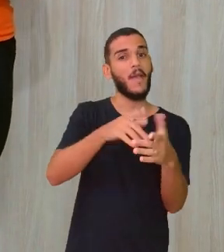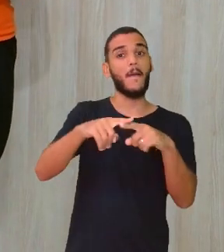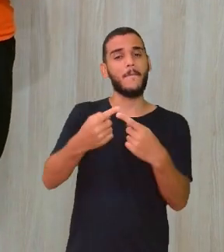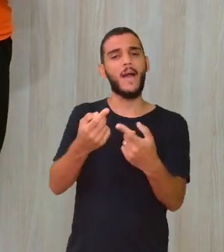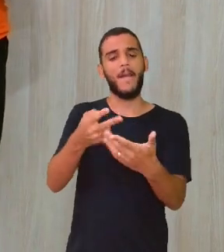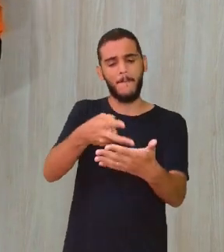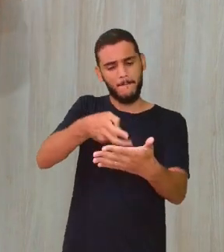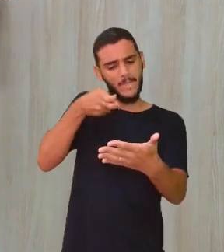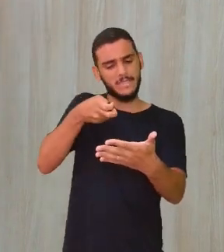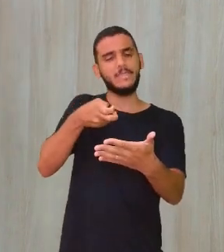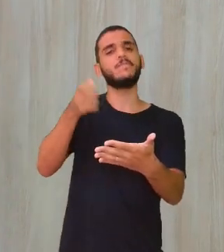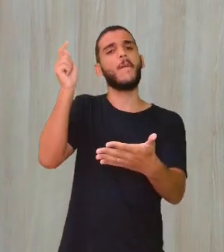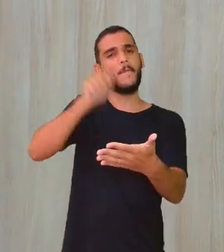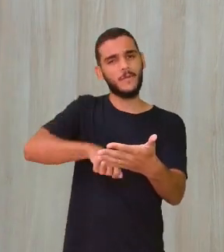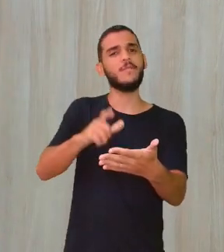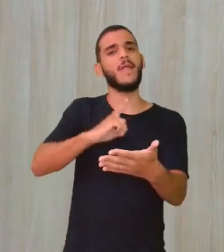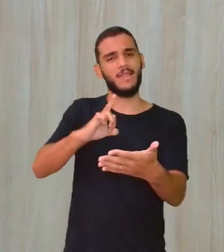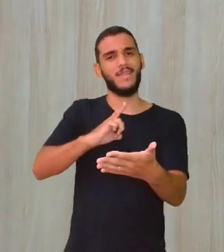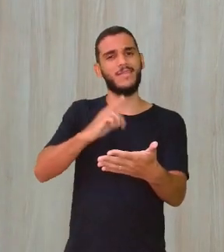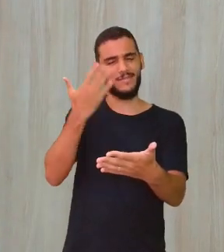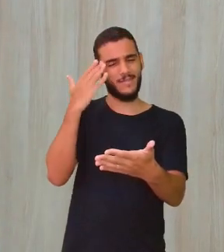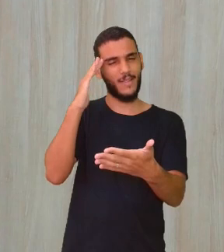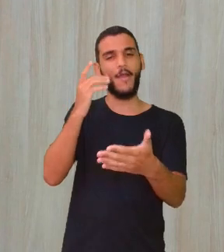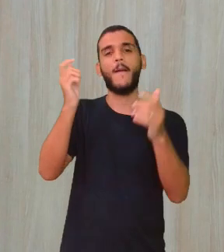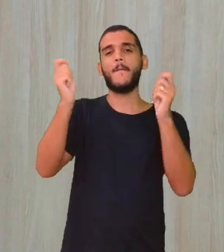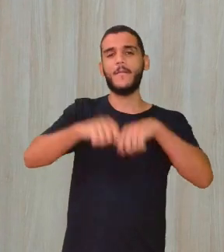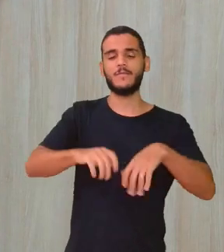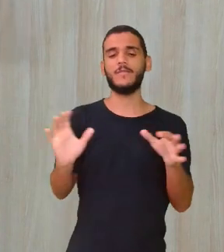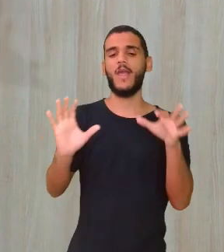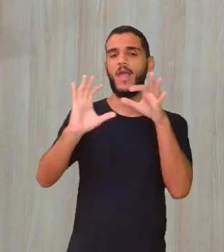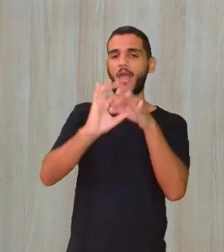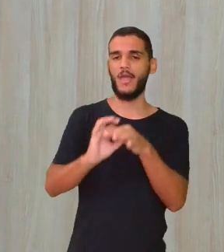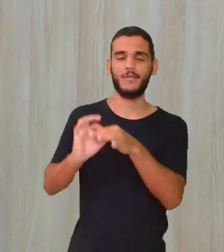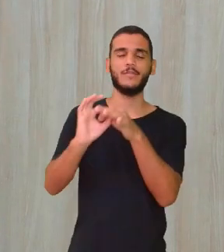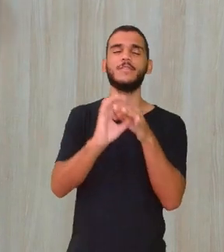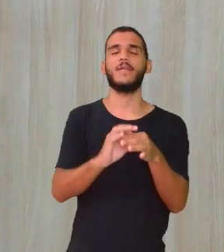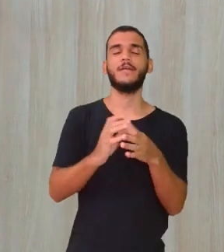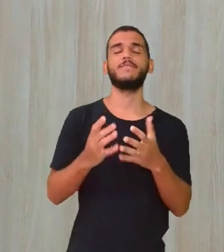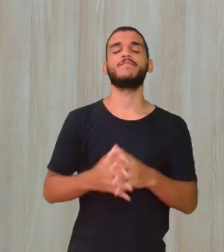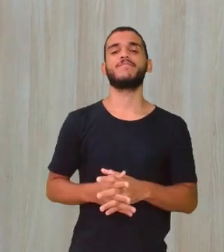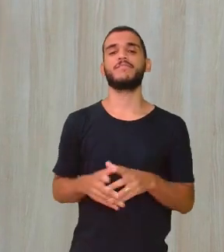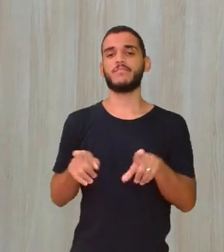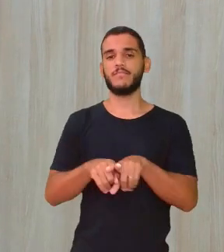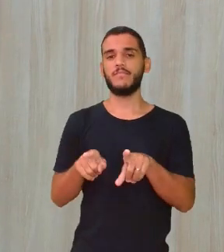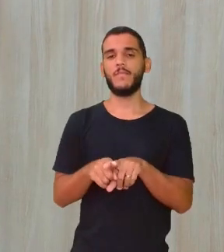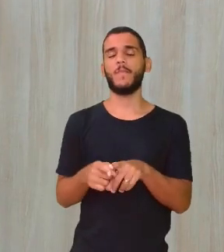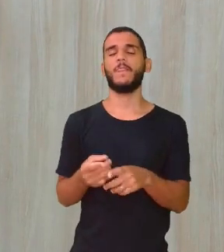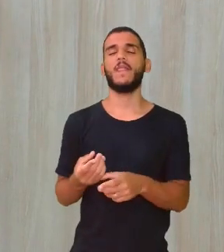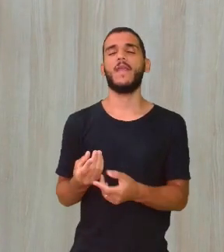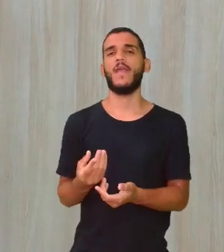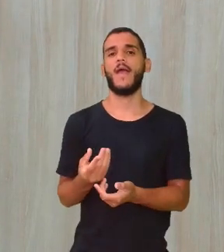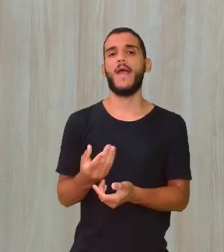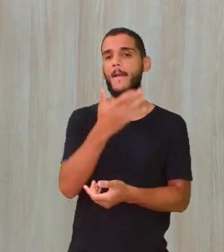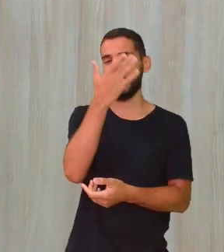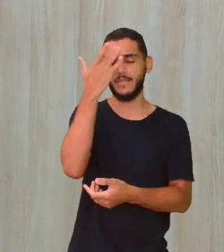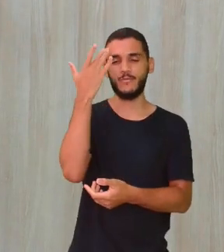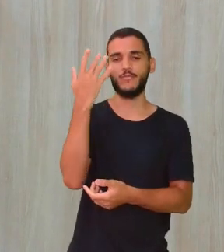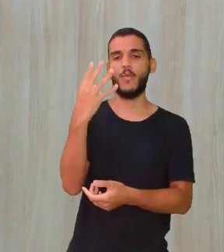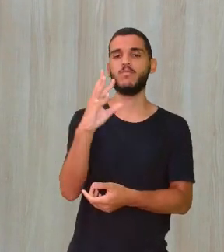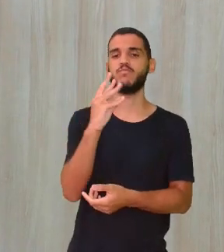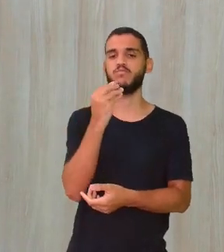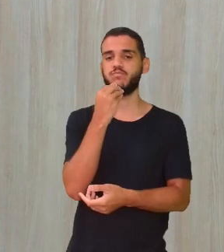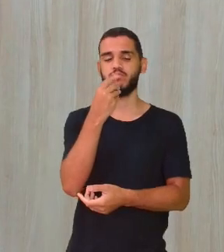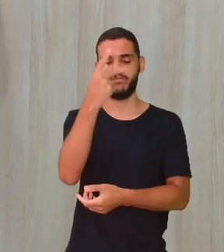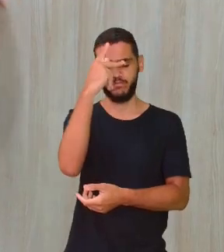poema. E a gente pode associar o título alto, biografia, à jornada pessoal do poeta. Não é isso?